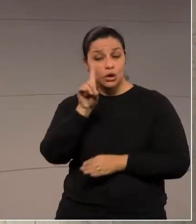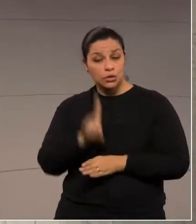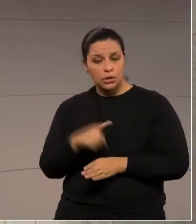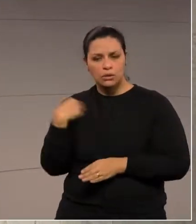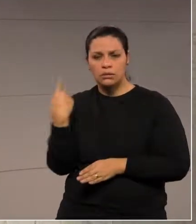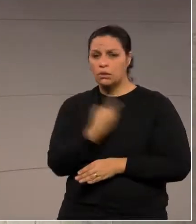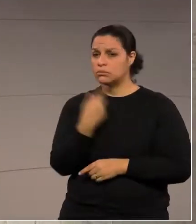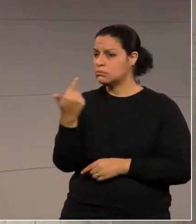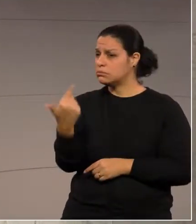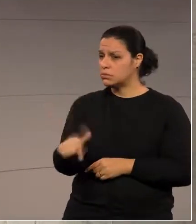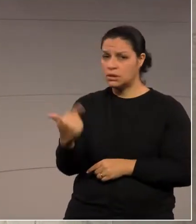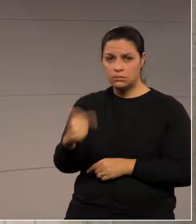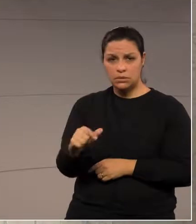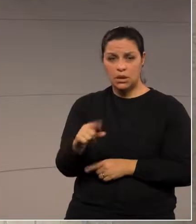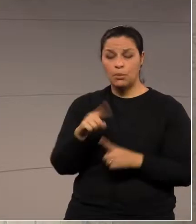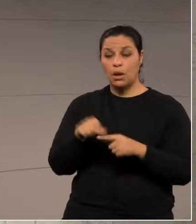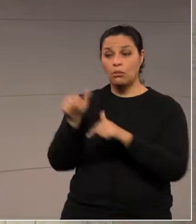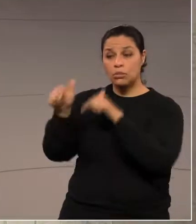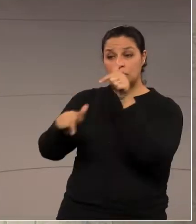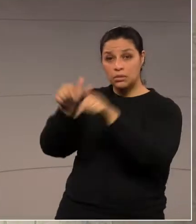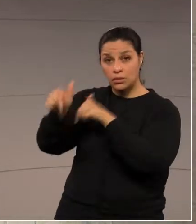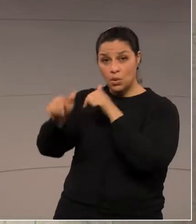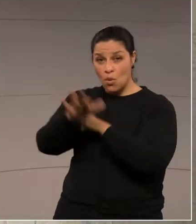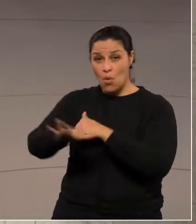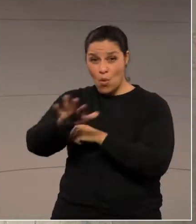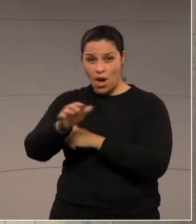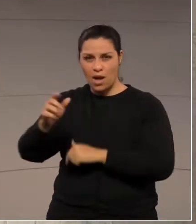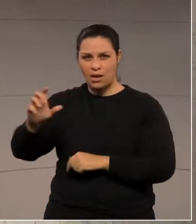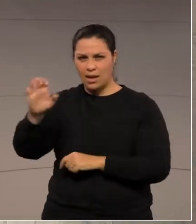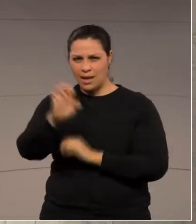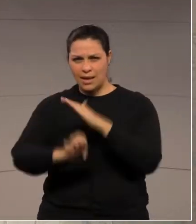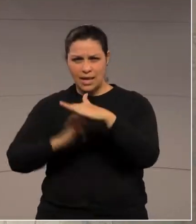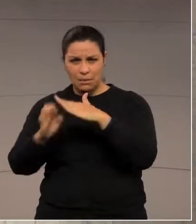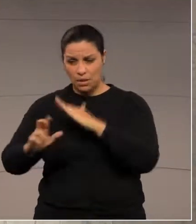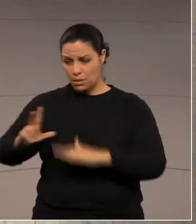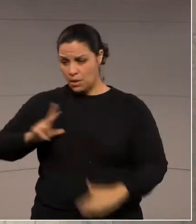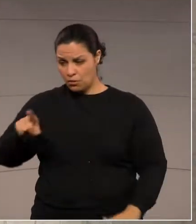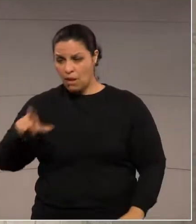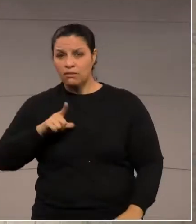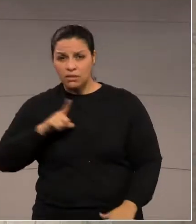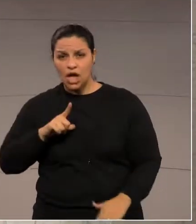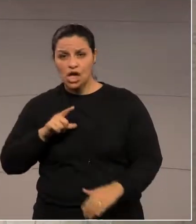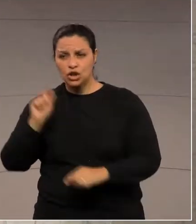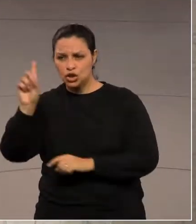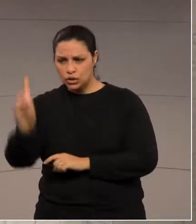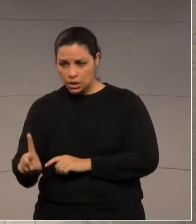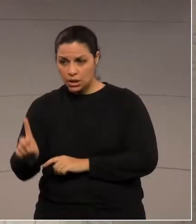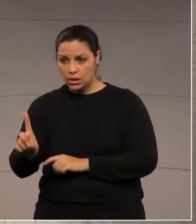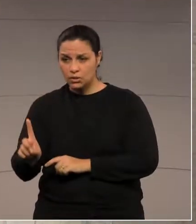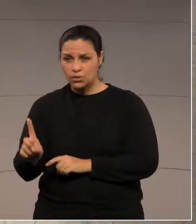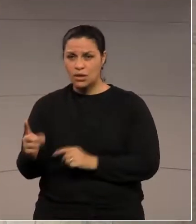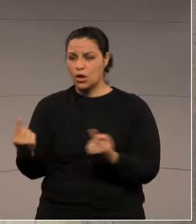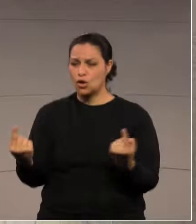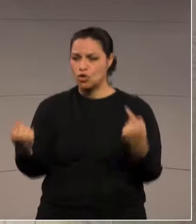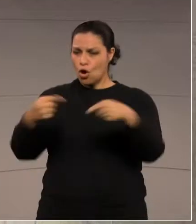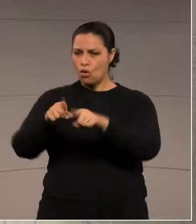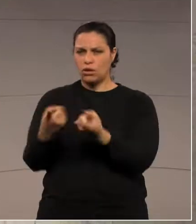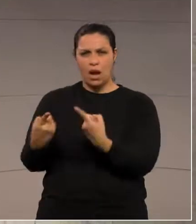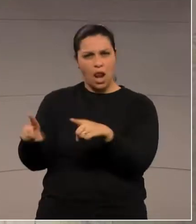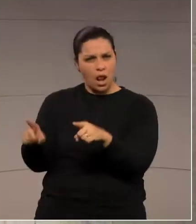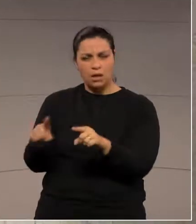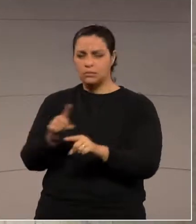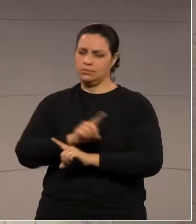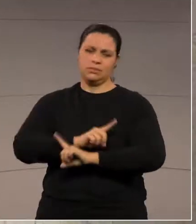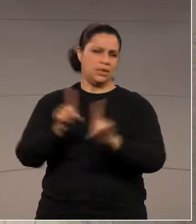que não temos, que o servidor, que o trabalhador da iniciativa privada tem, e aqui não é um caso de entrar em guerra com o setor nenhum ou com